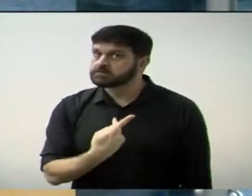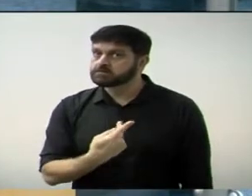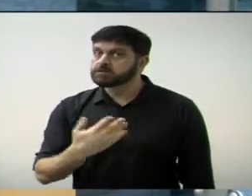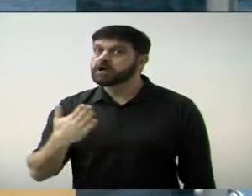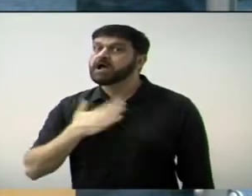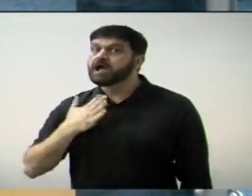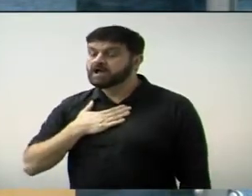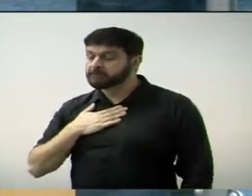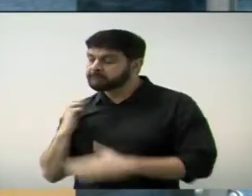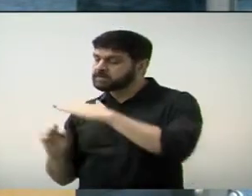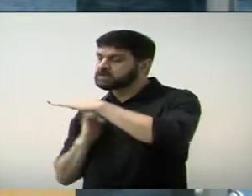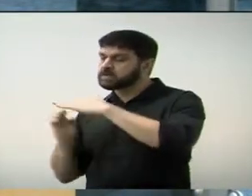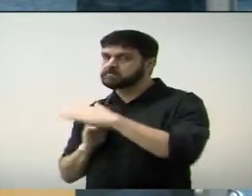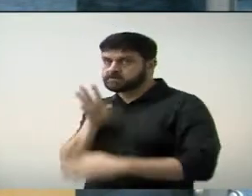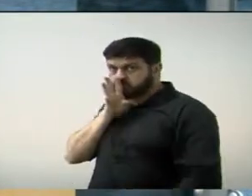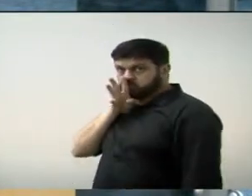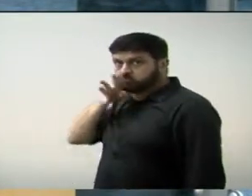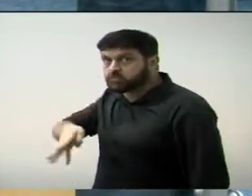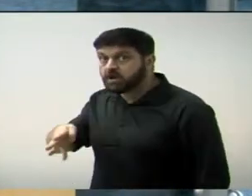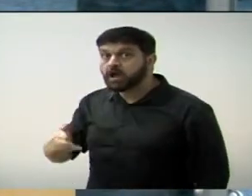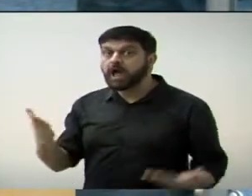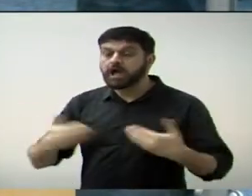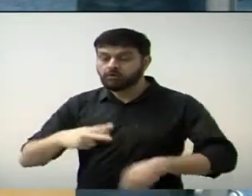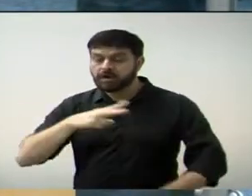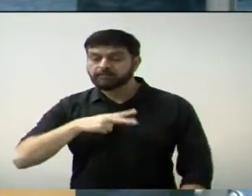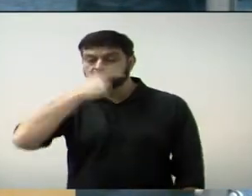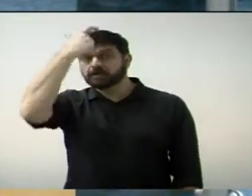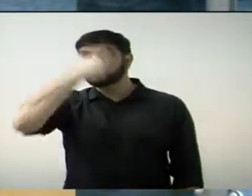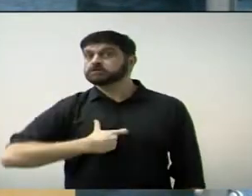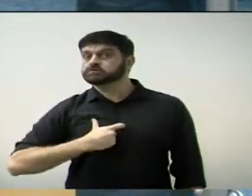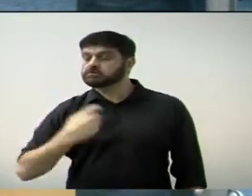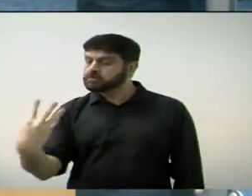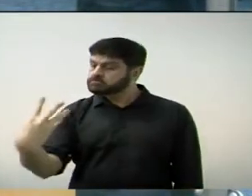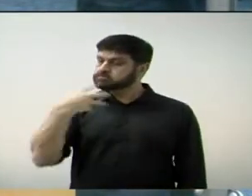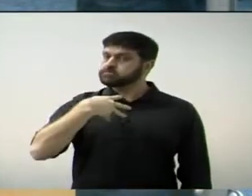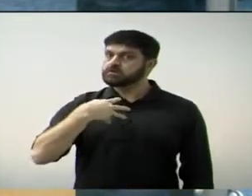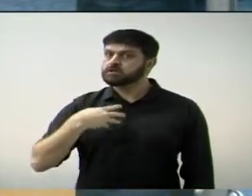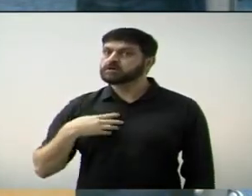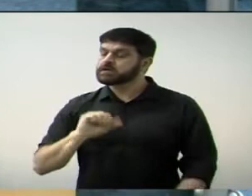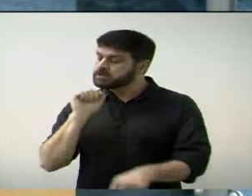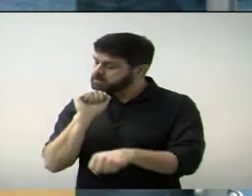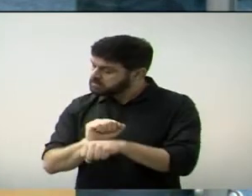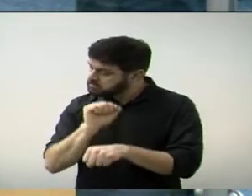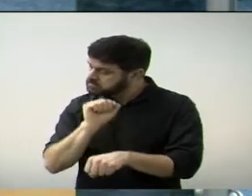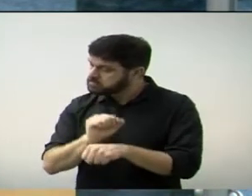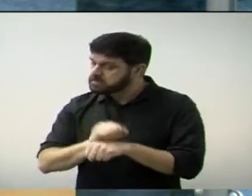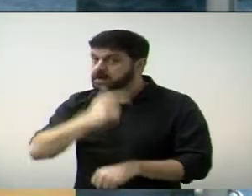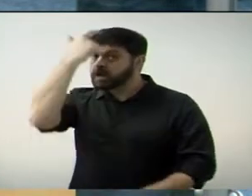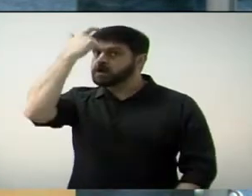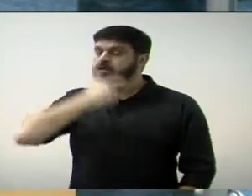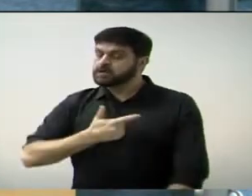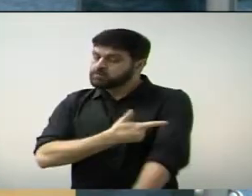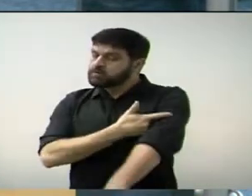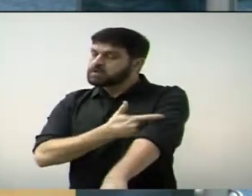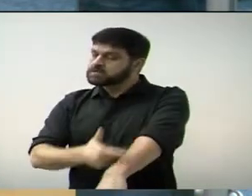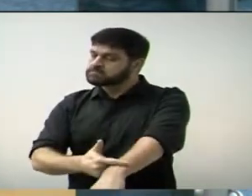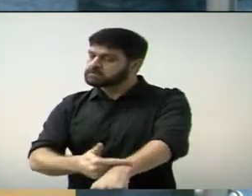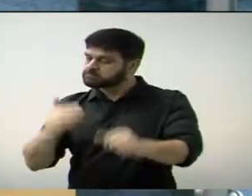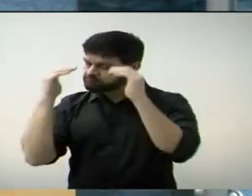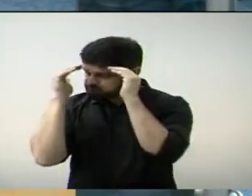vida da minha empresa. Você está mexendo com a minha pessoa física. Eu até agora te respeitei e tratei